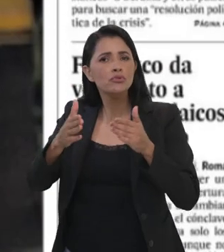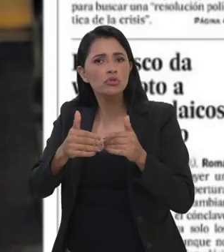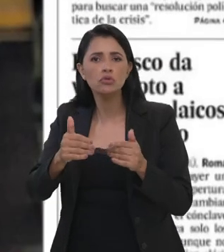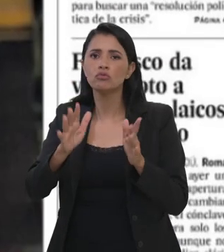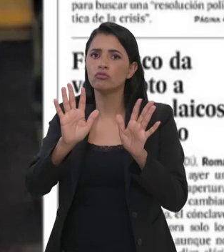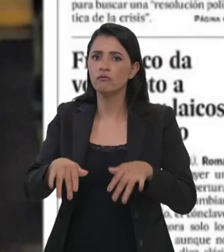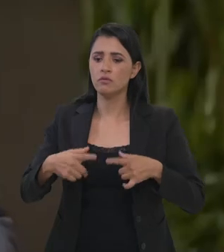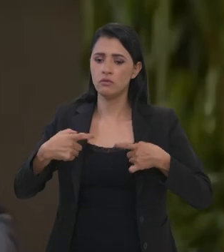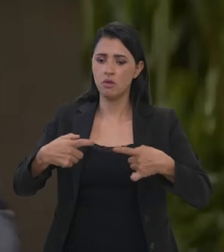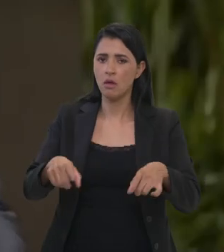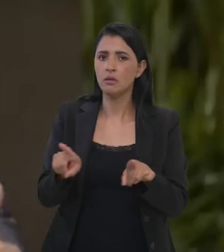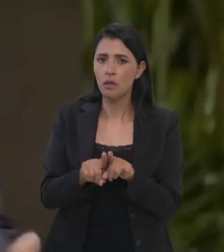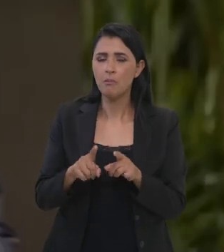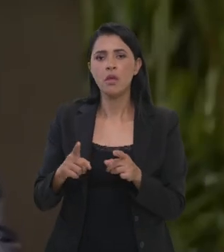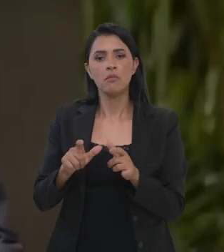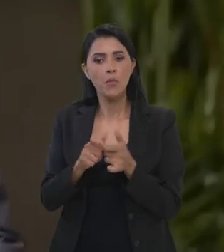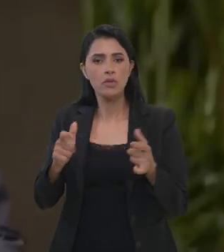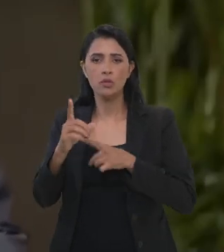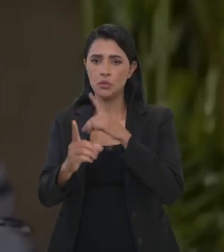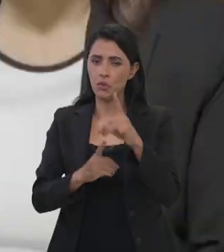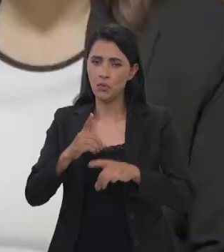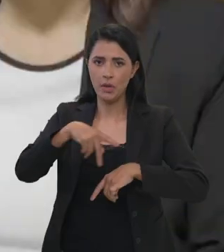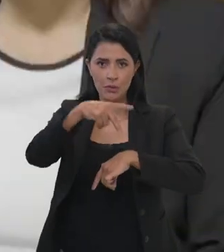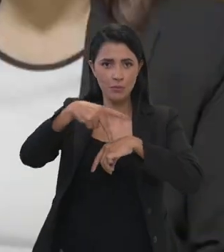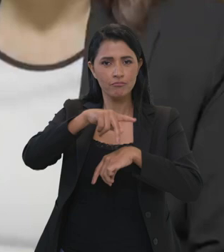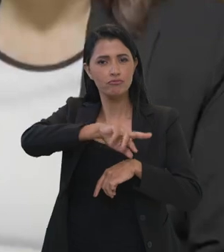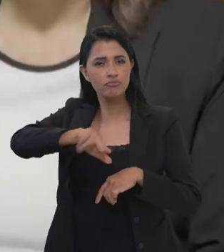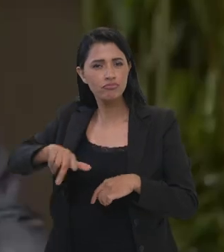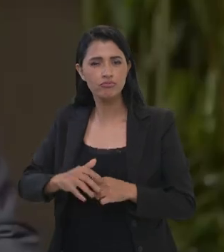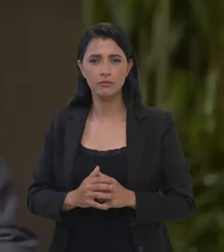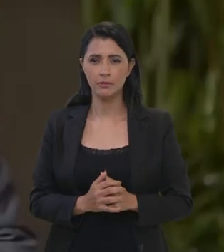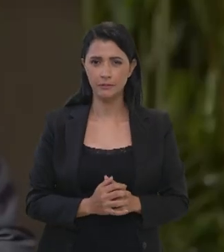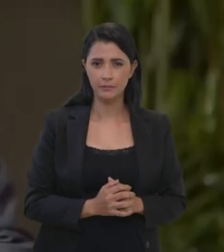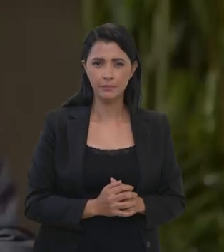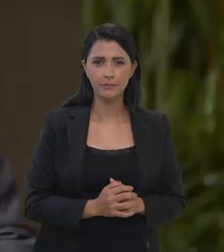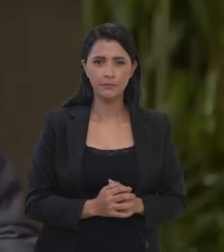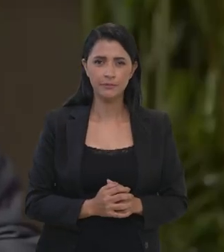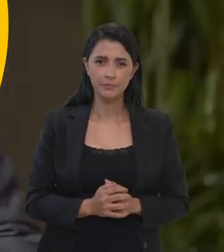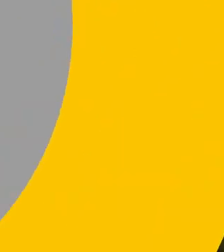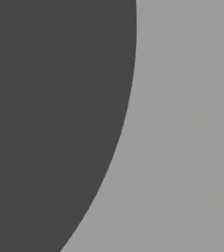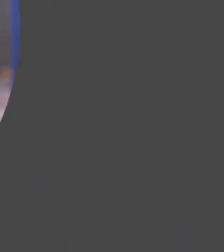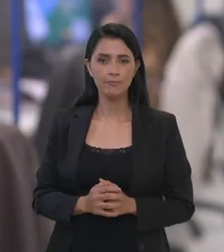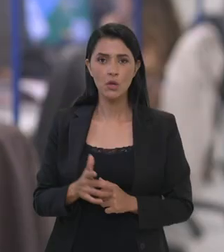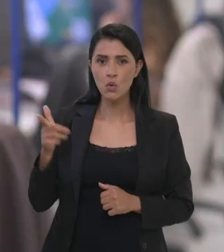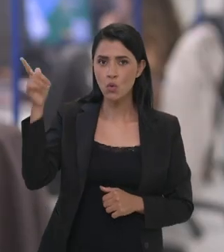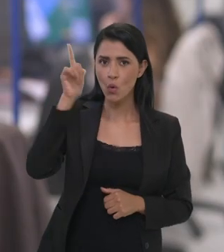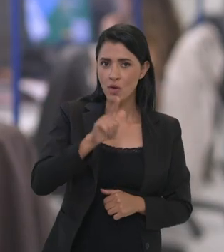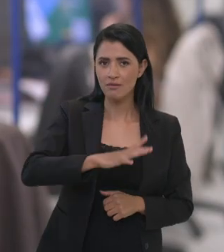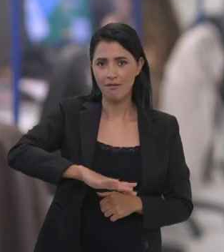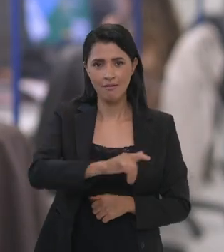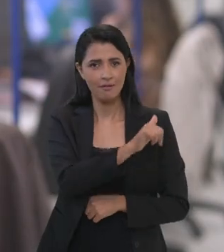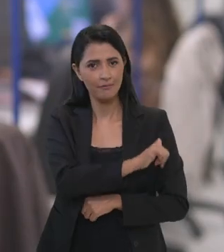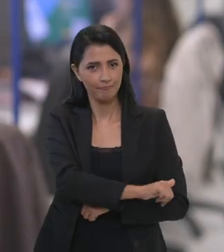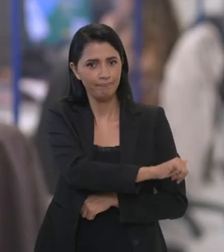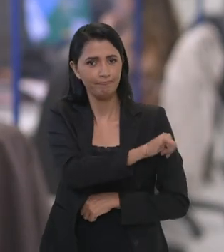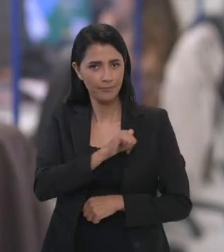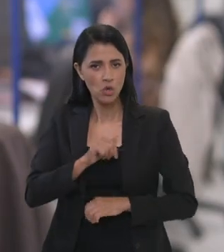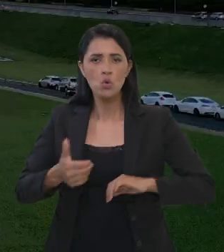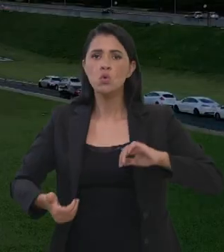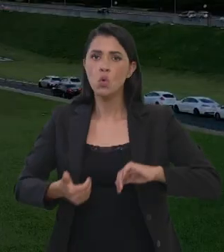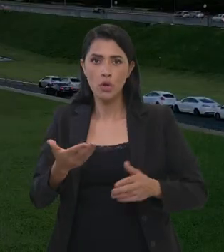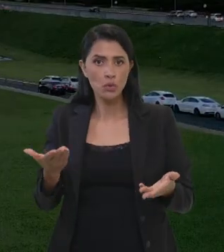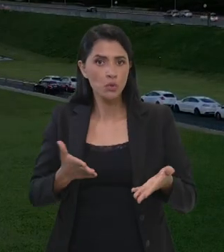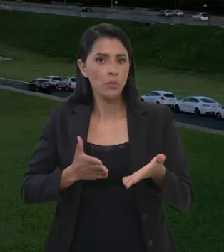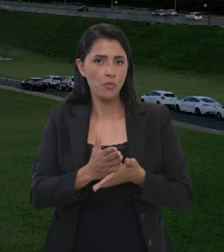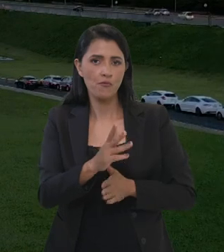trazendo um apelo pelo fim da guerra e a ampliação do diálogo entre as nações. Vitória da enfermagem.